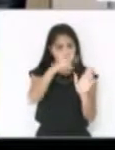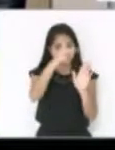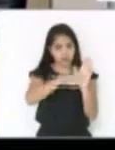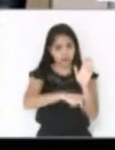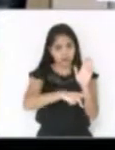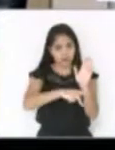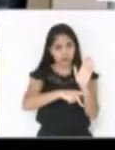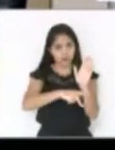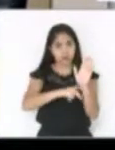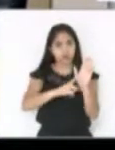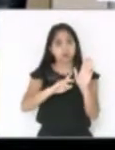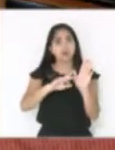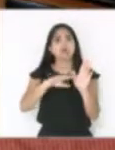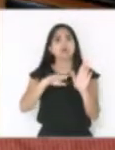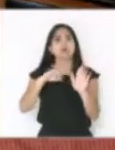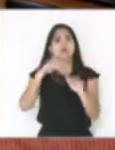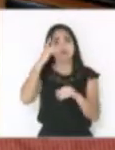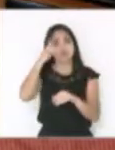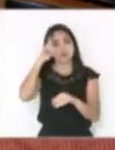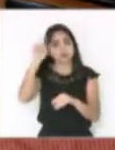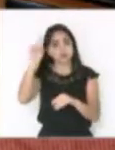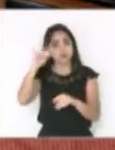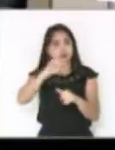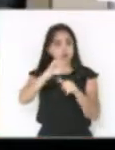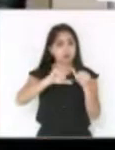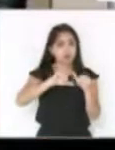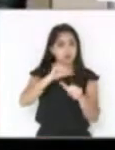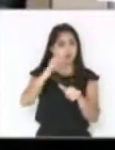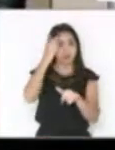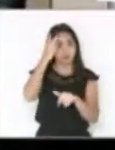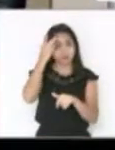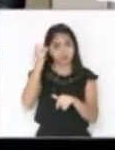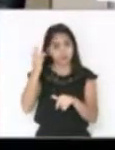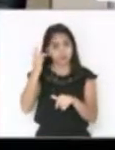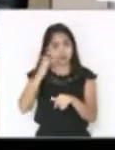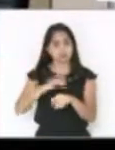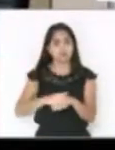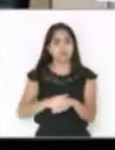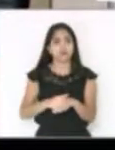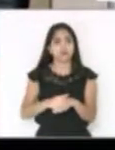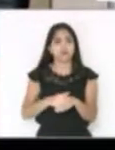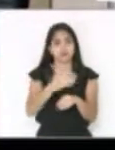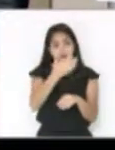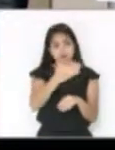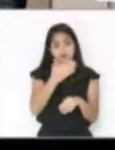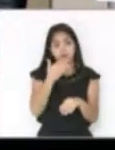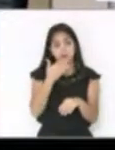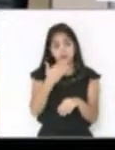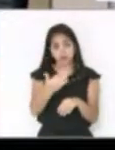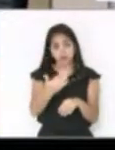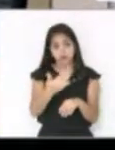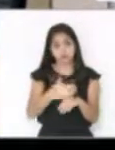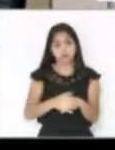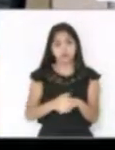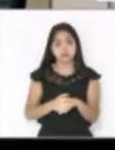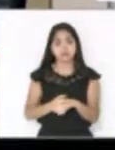transferido para a pauta para votar os projetos em conjunto conforme vossa excelência sugeriu.